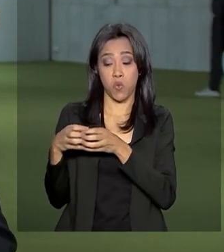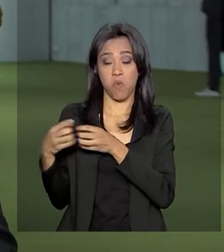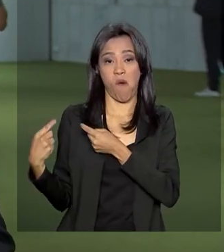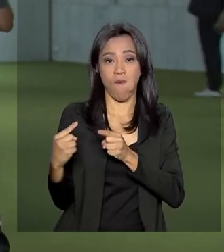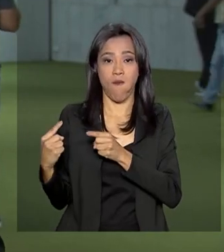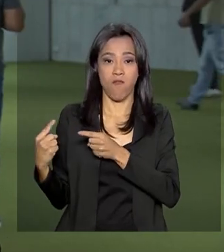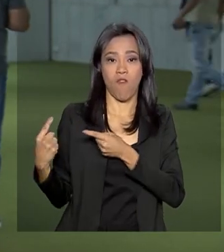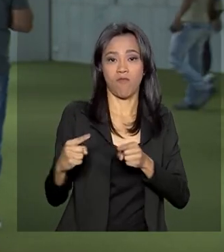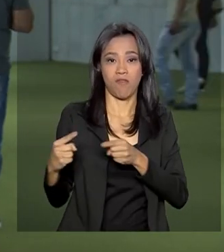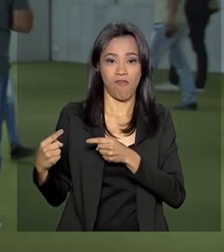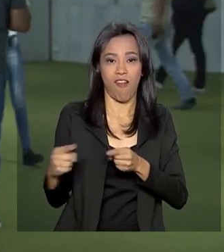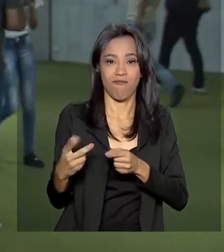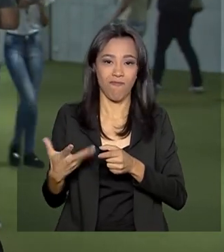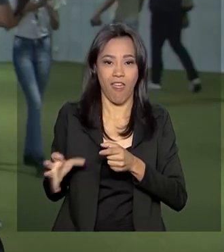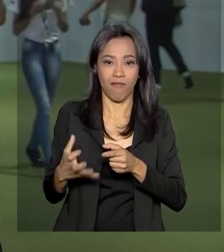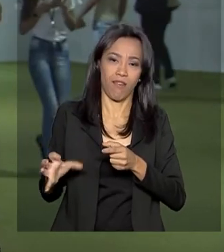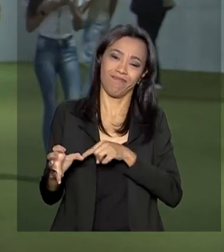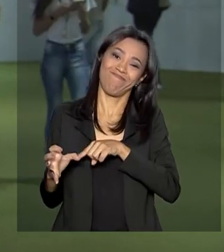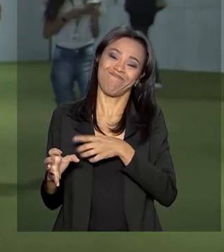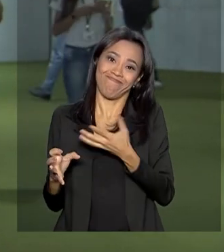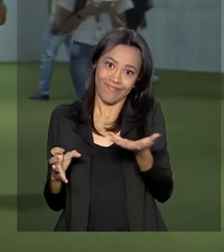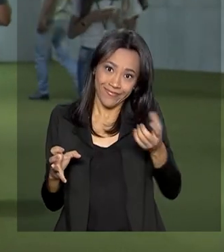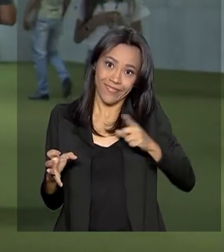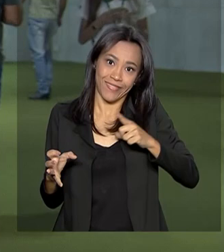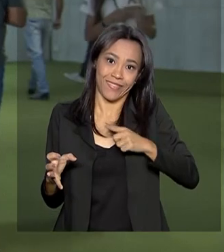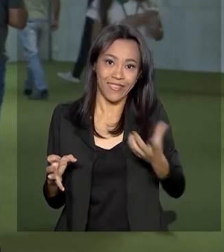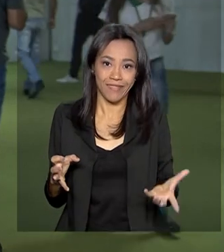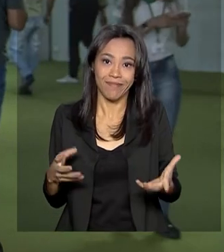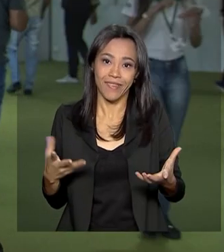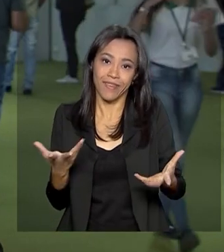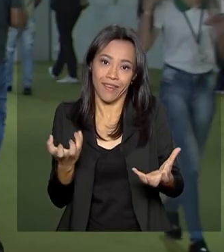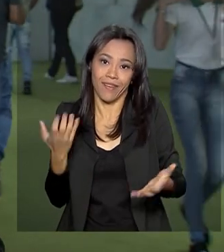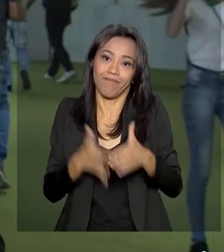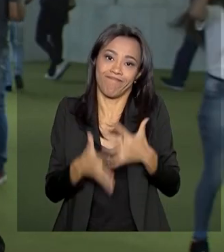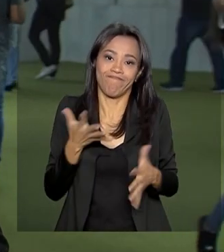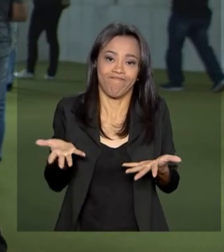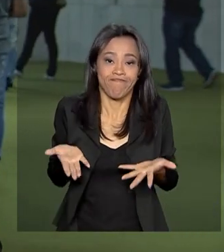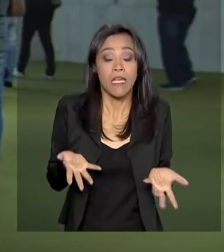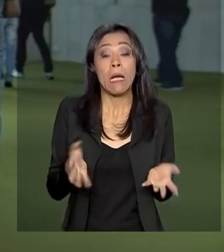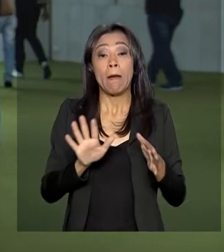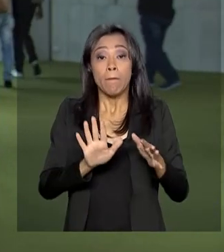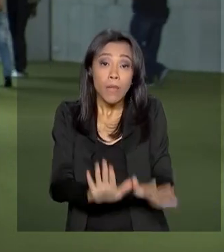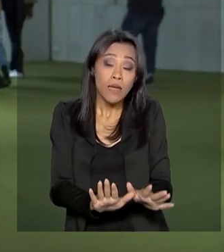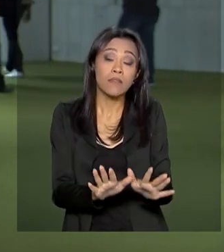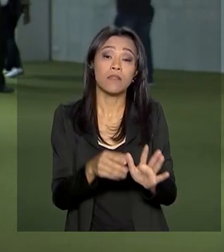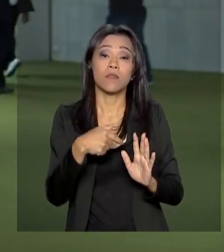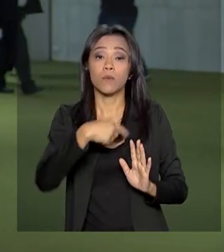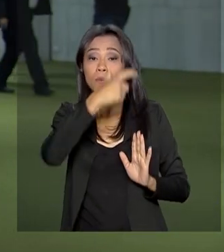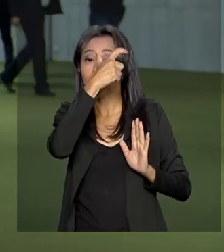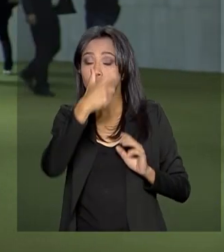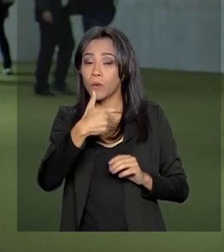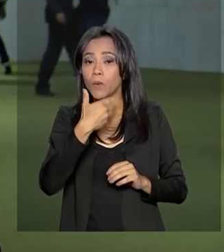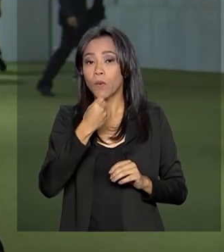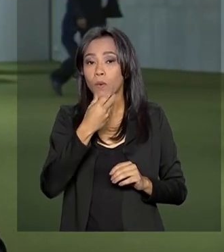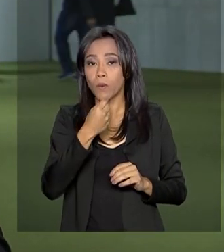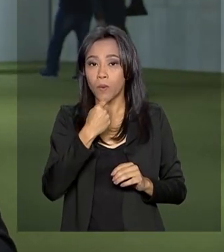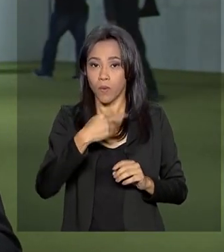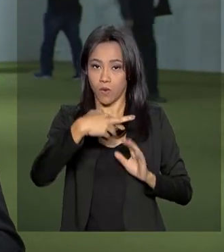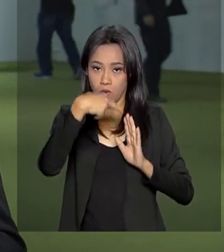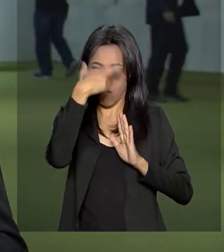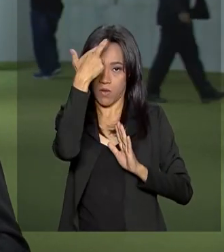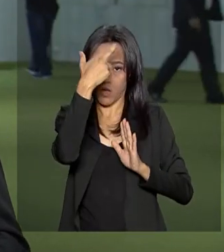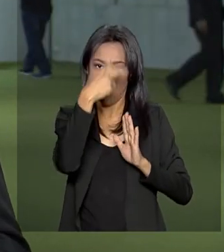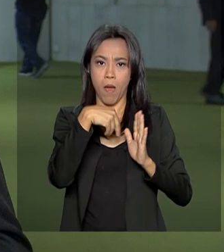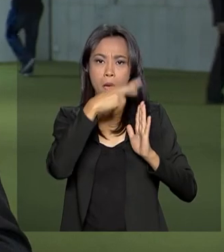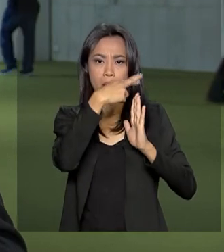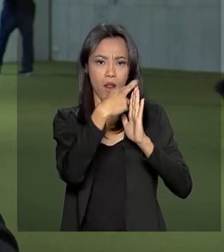obstruir esse processo. Carla, quanto às alterações feitas pelo relator Samuel Moreira, como